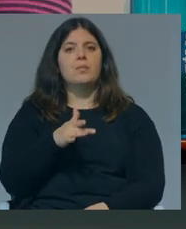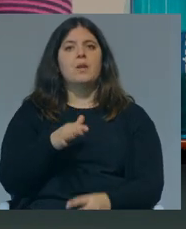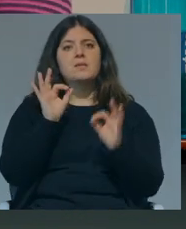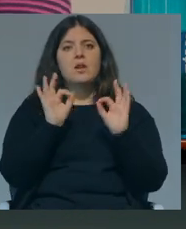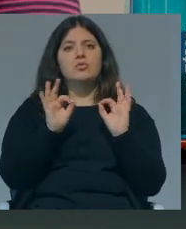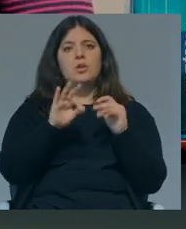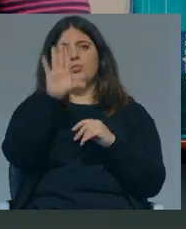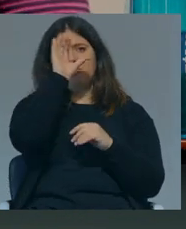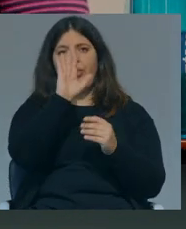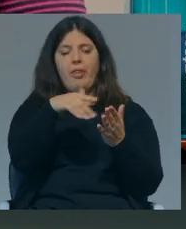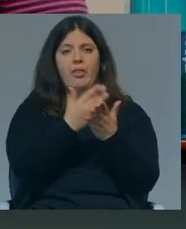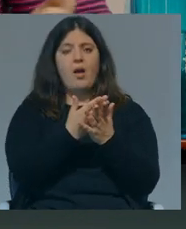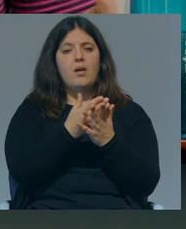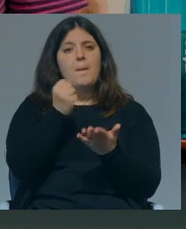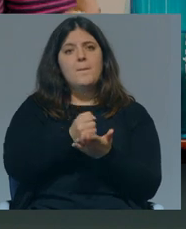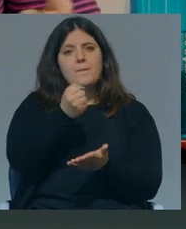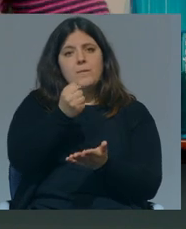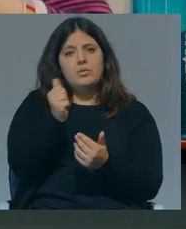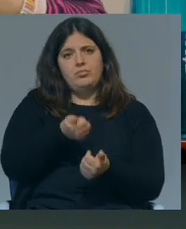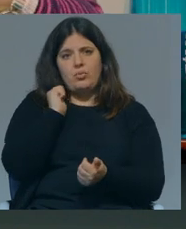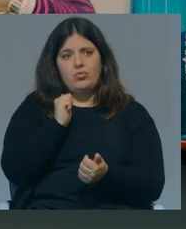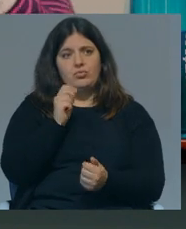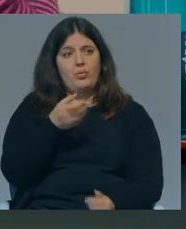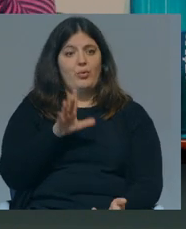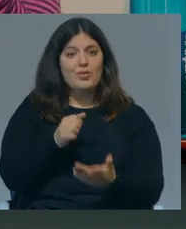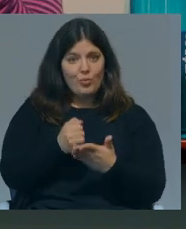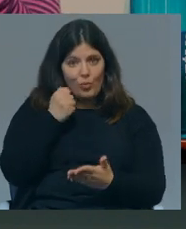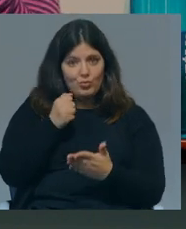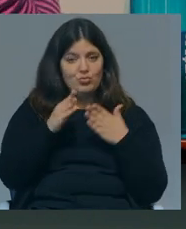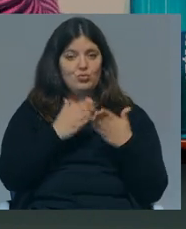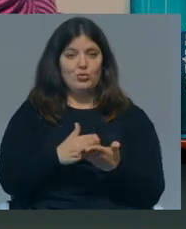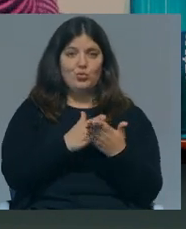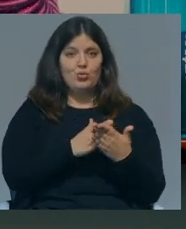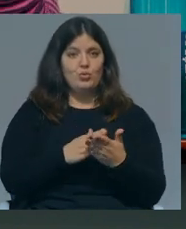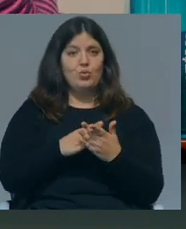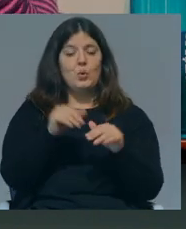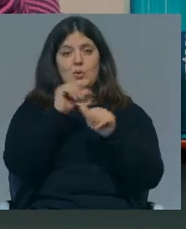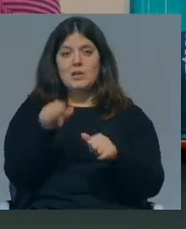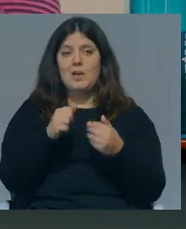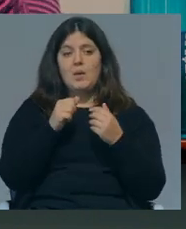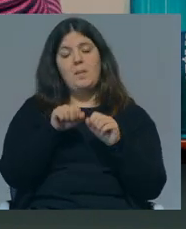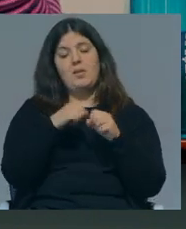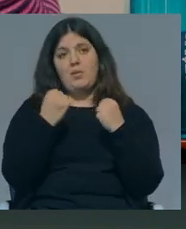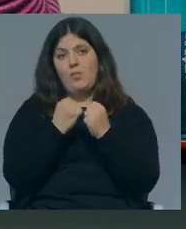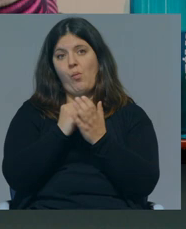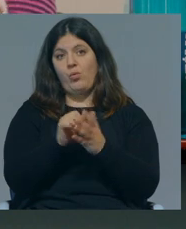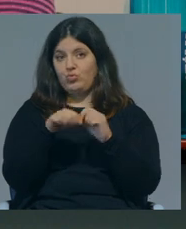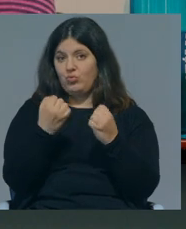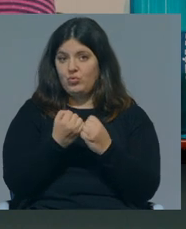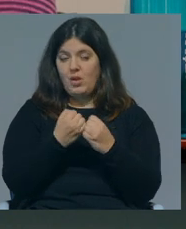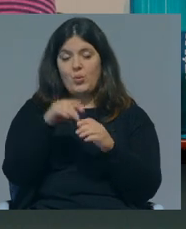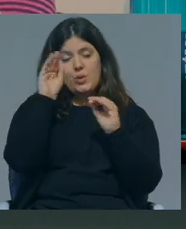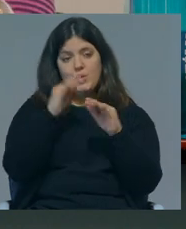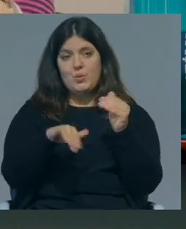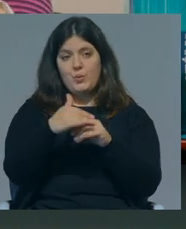garantidos pelo Estado e bolsas muito mais generosas, porque as bolsas que nós temos também, o sistema de apoio social no ensino superior que é verdadeiramente,